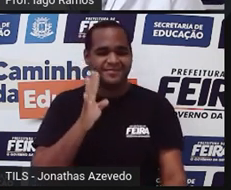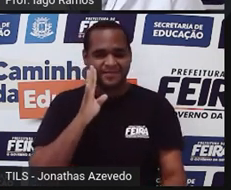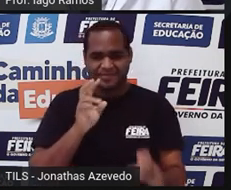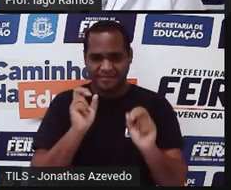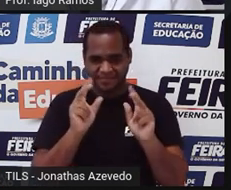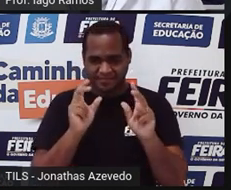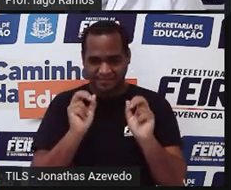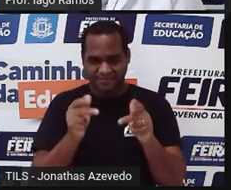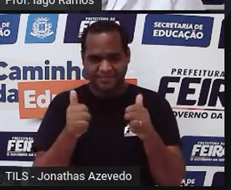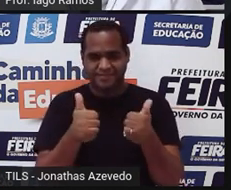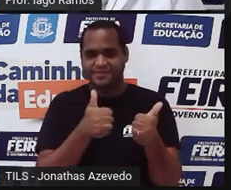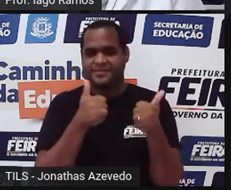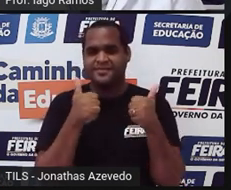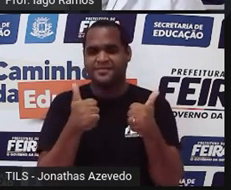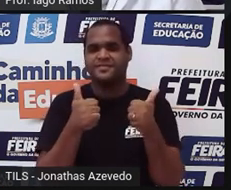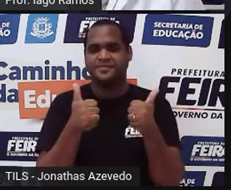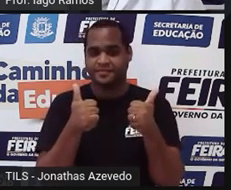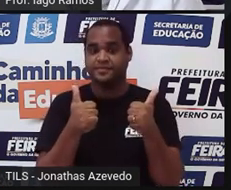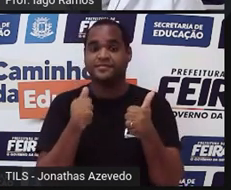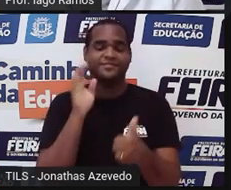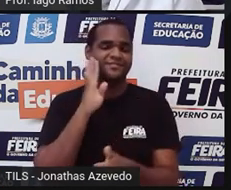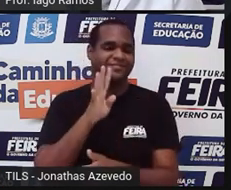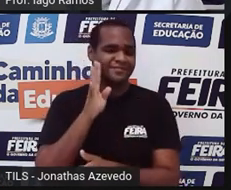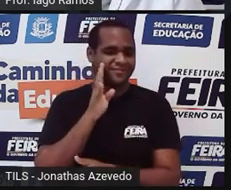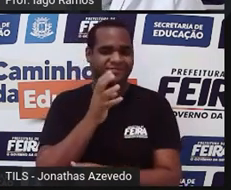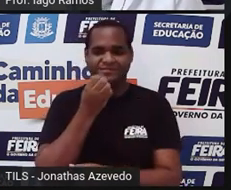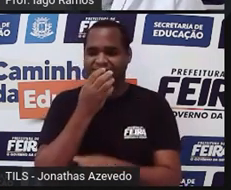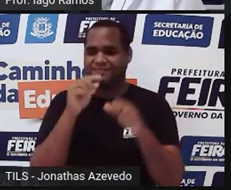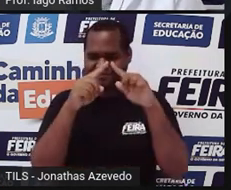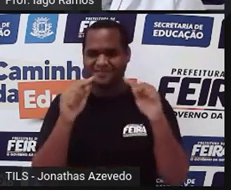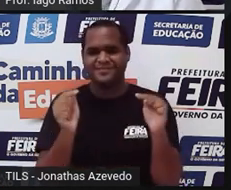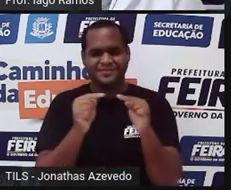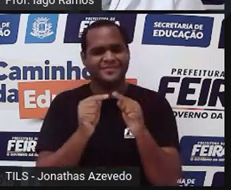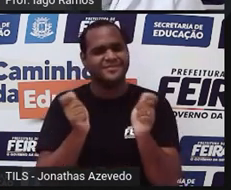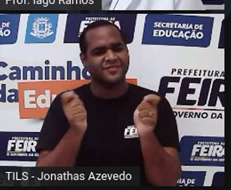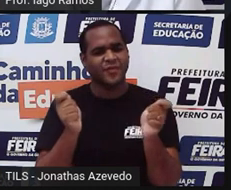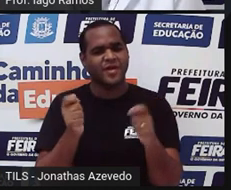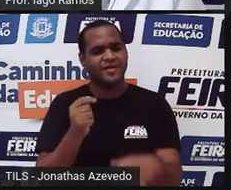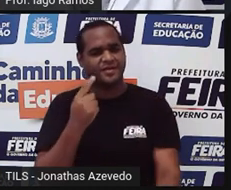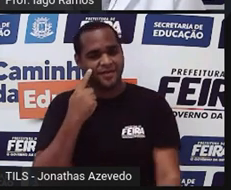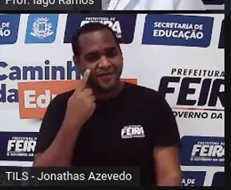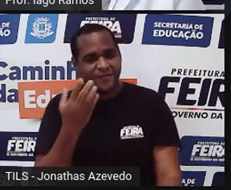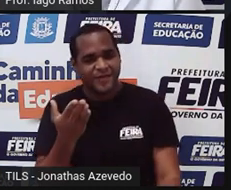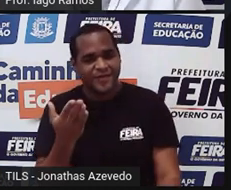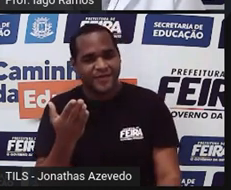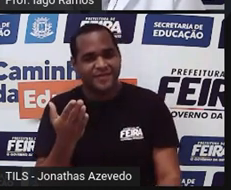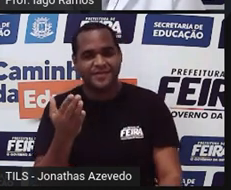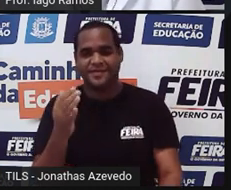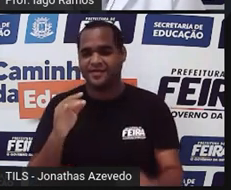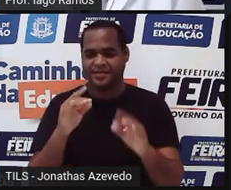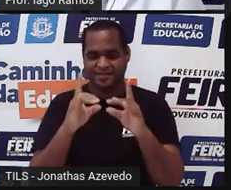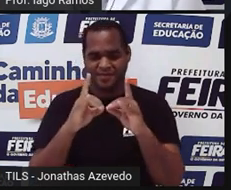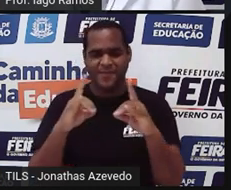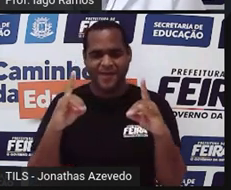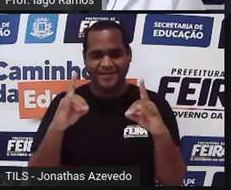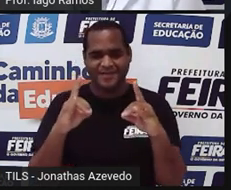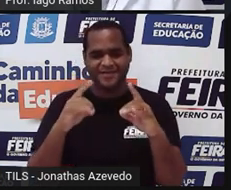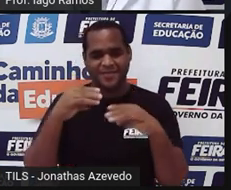Que coisa legal é o triângulo, né? Viu ali a ponte de macarrão?